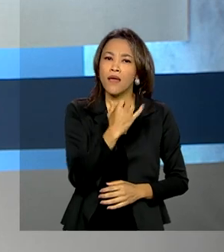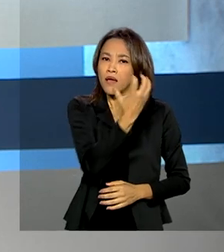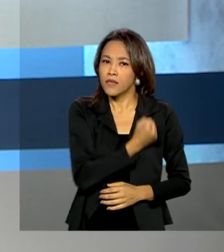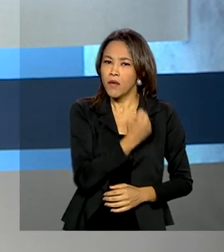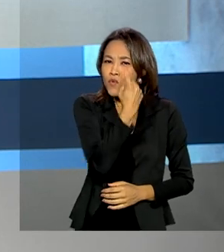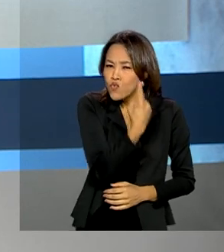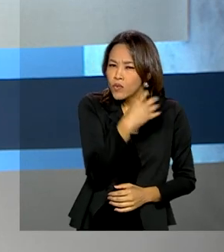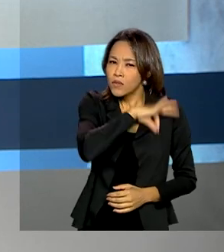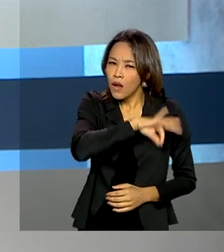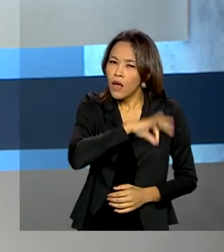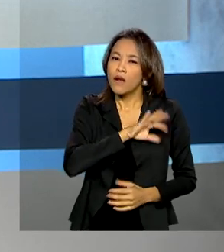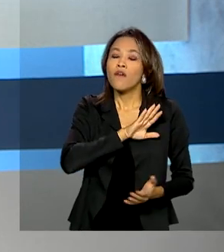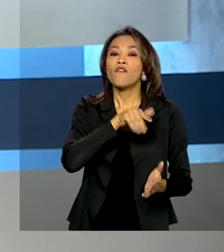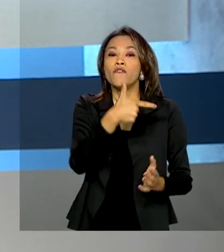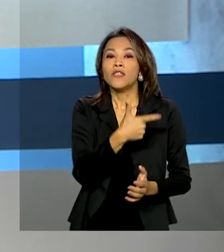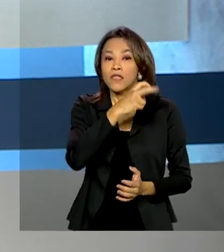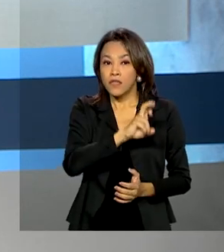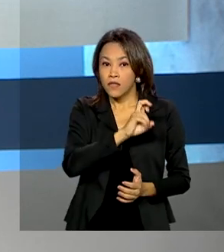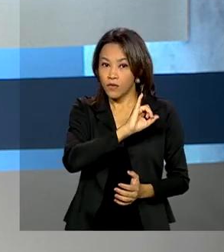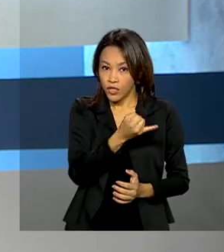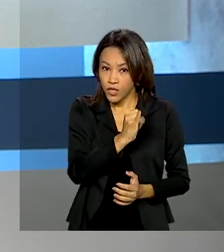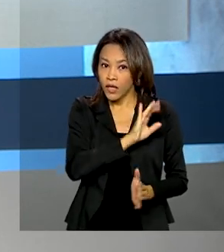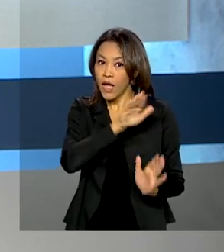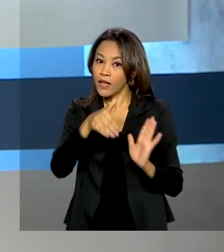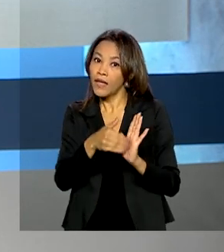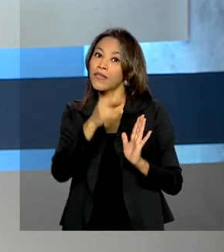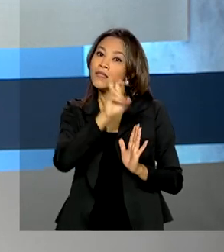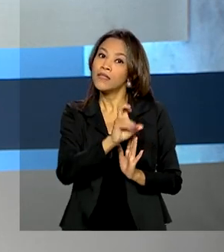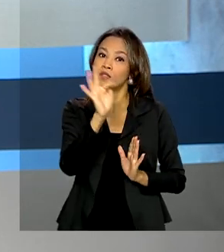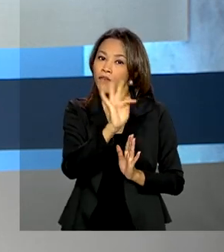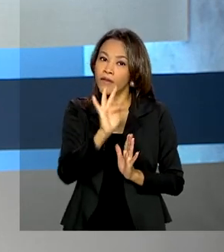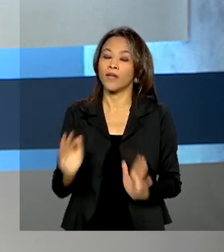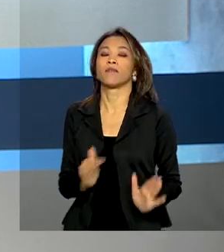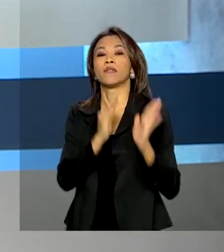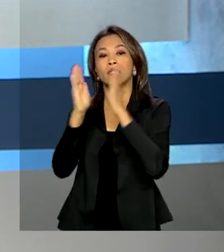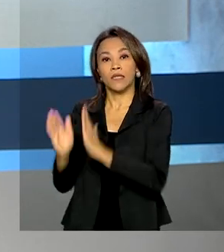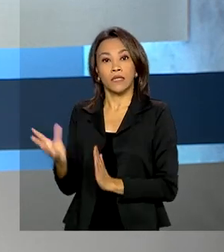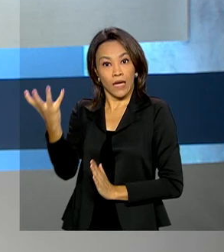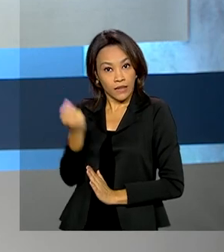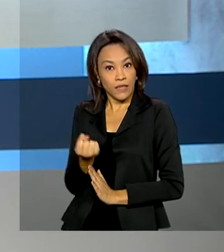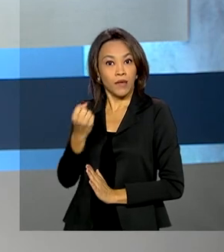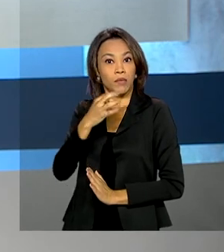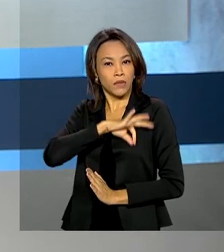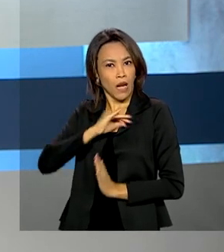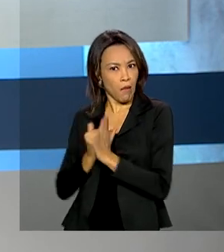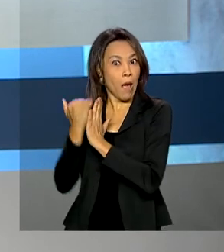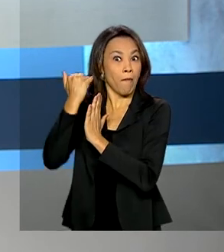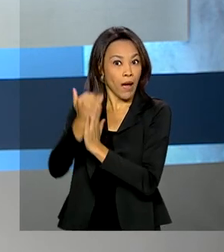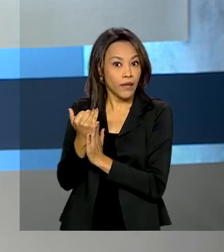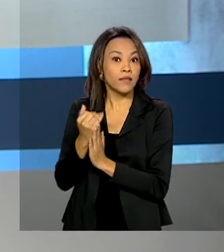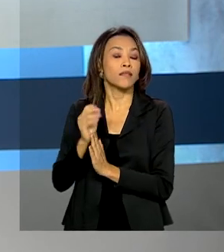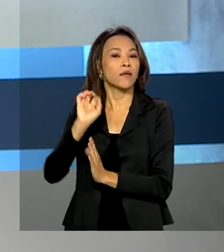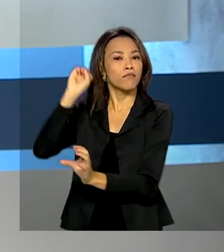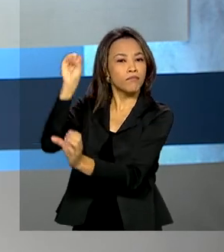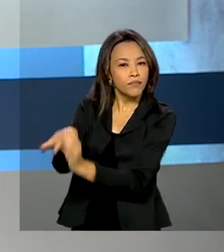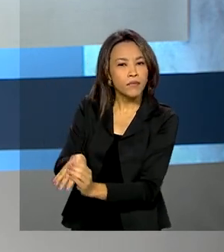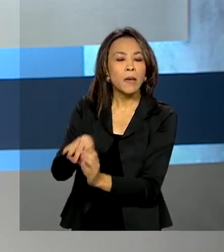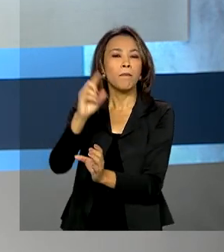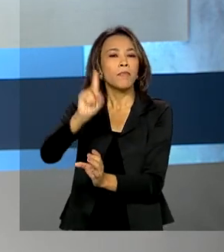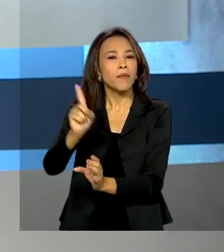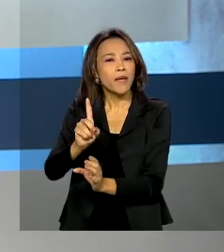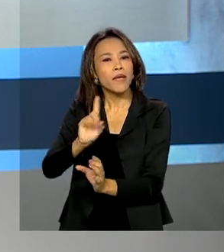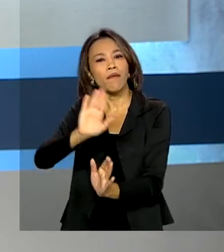receber de 25 de janeiro a 5 de fevereiro. Segurados com renda superior, terão o benefício depositado de 1º a 5 de